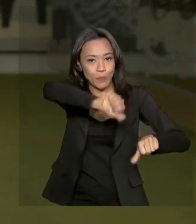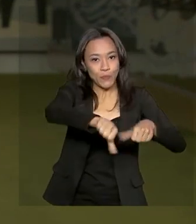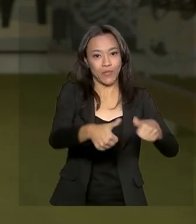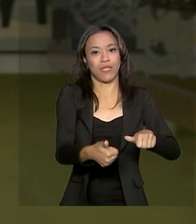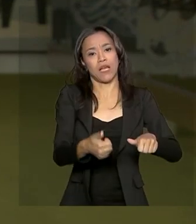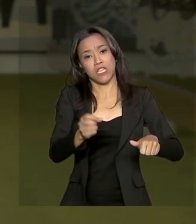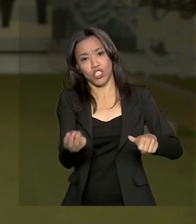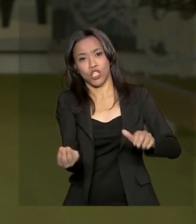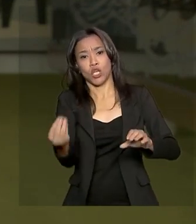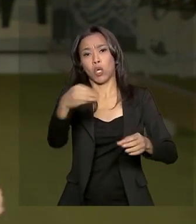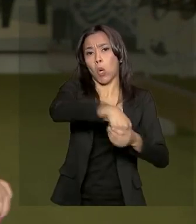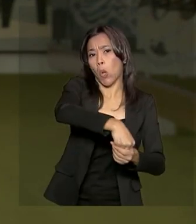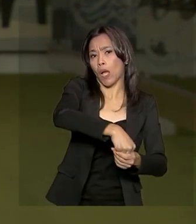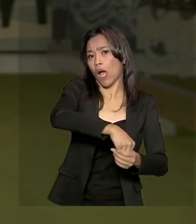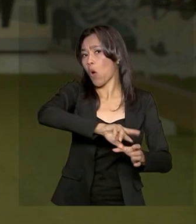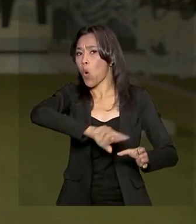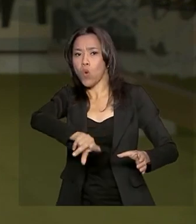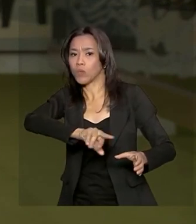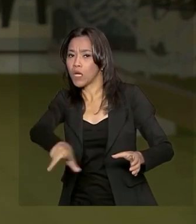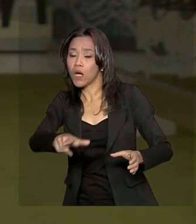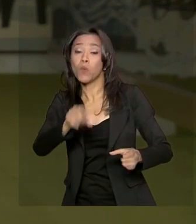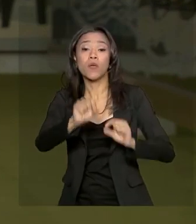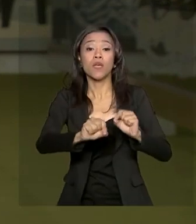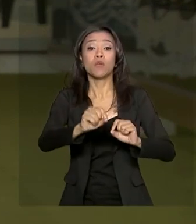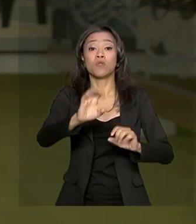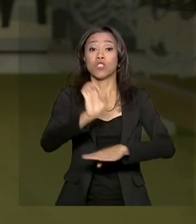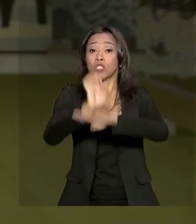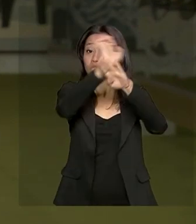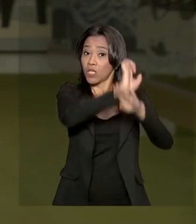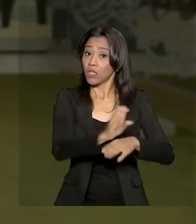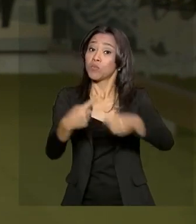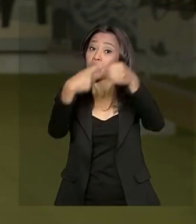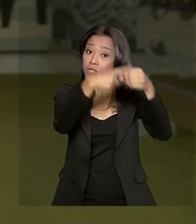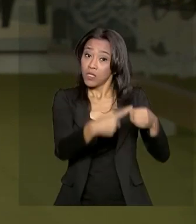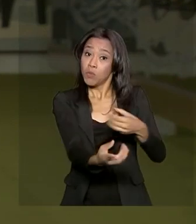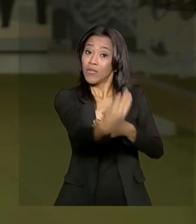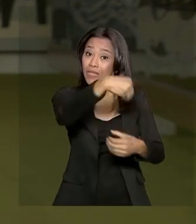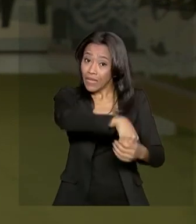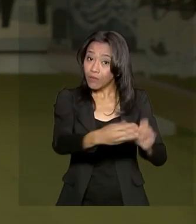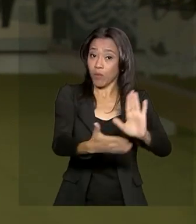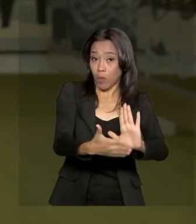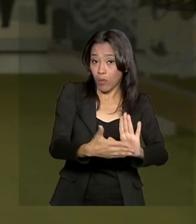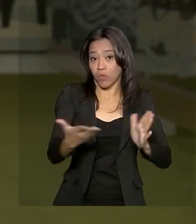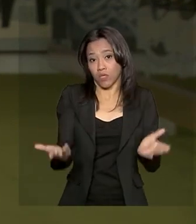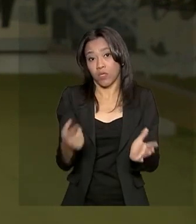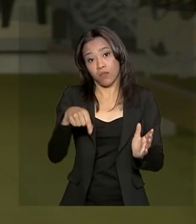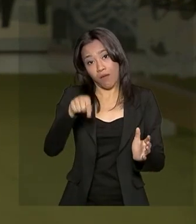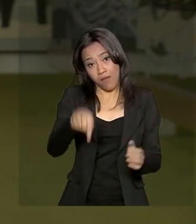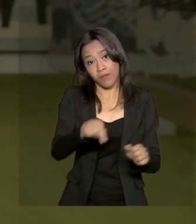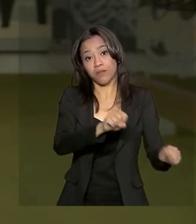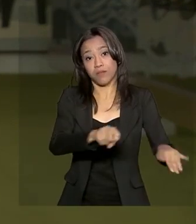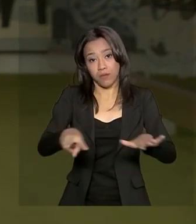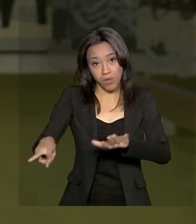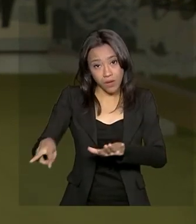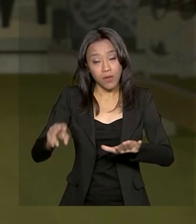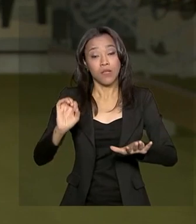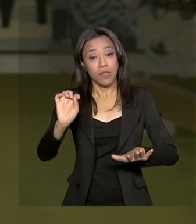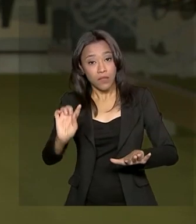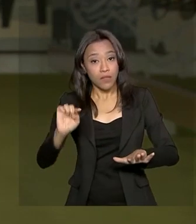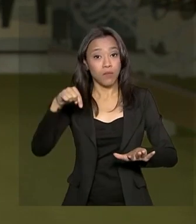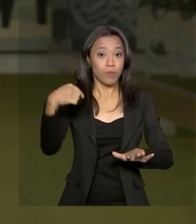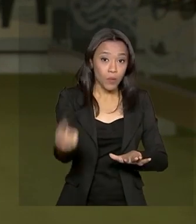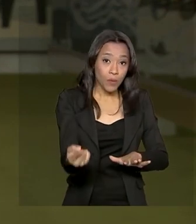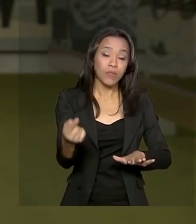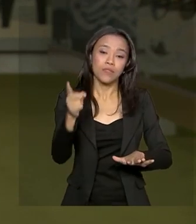inclusão ou não de estados e municípios nessa PEC da reforma da Previdência. Então, esse assunto domina a semana por aqui. Depois disso, o foco